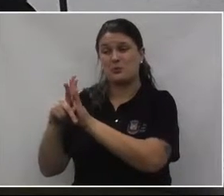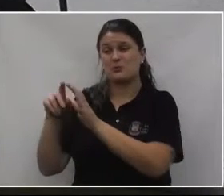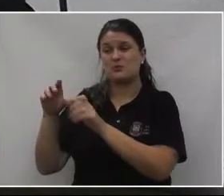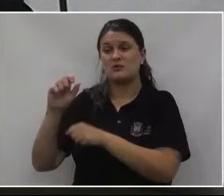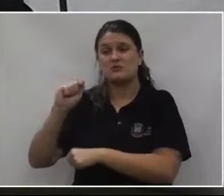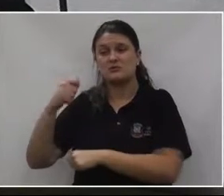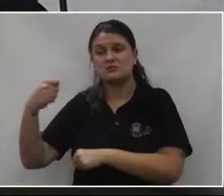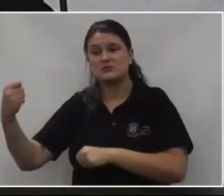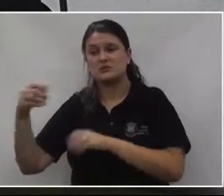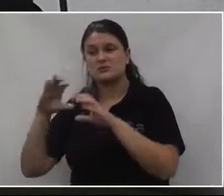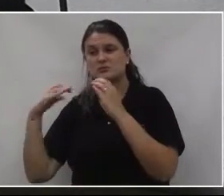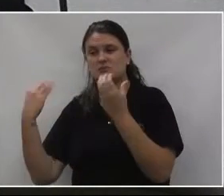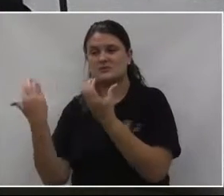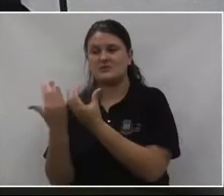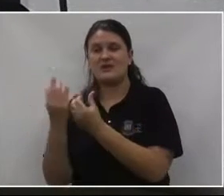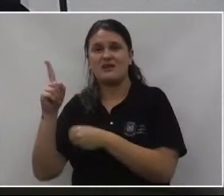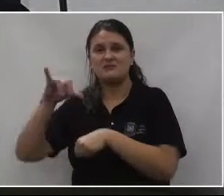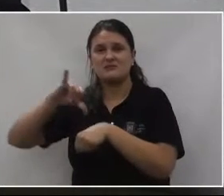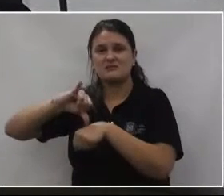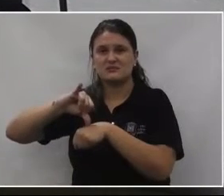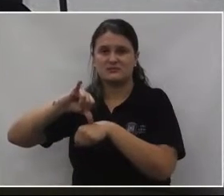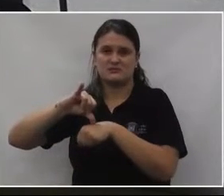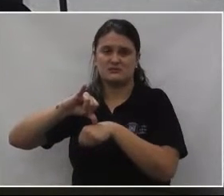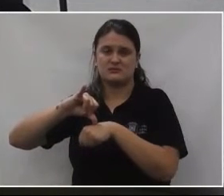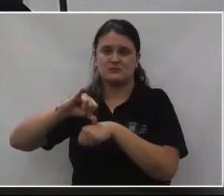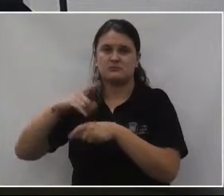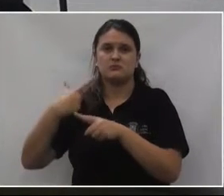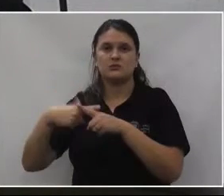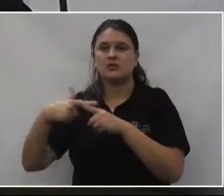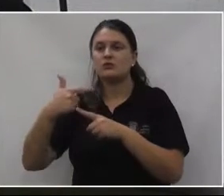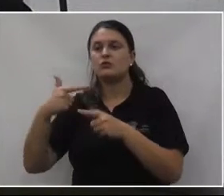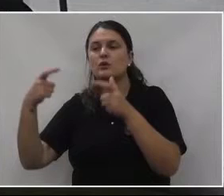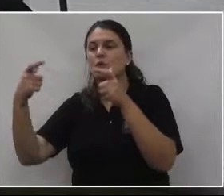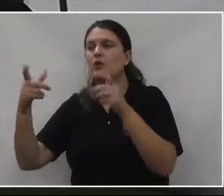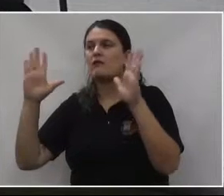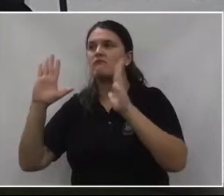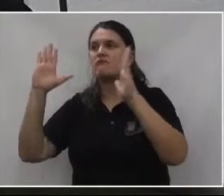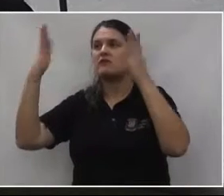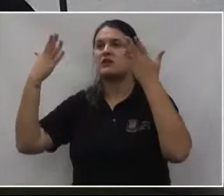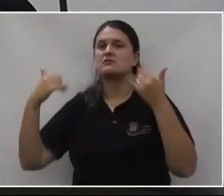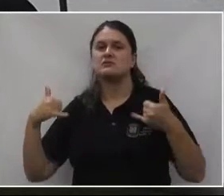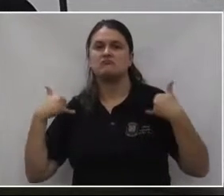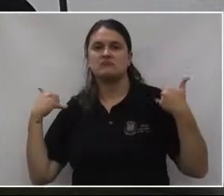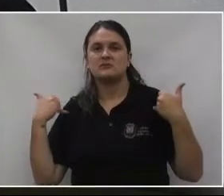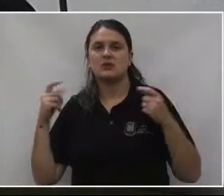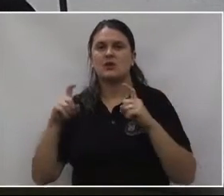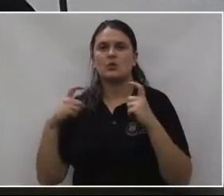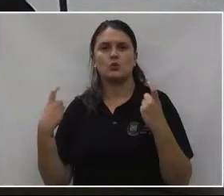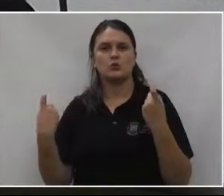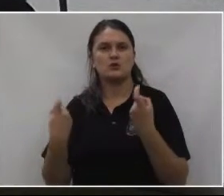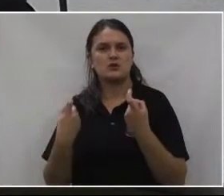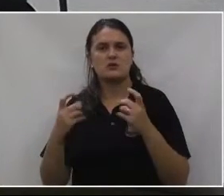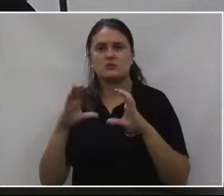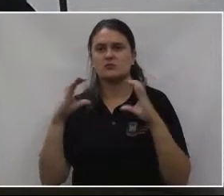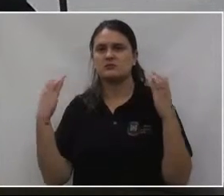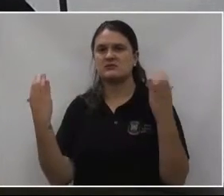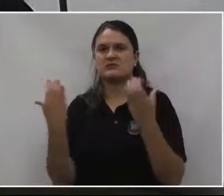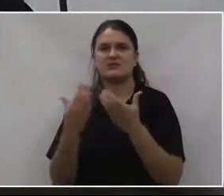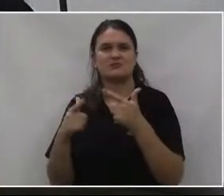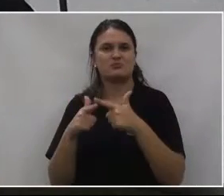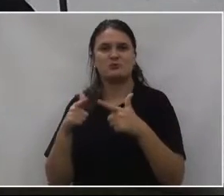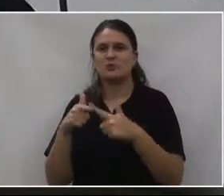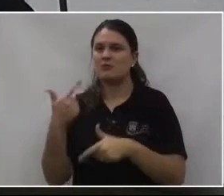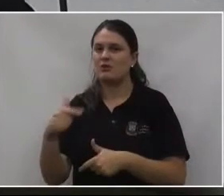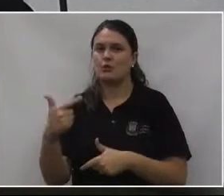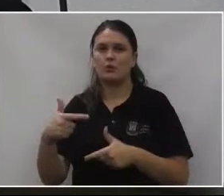cidade, Ponte Nova. Não ter um centro comunitário para o pessoal fazer um evento, um aniversário, uma reunião da comunidade, fica até chato, né?